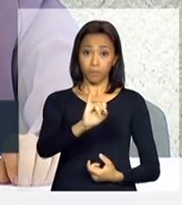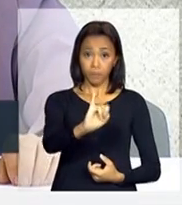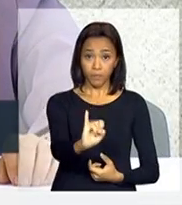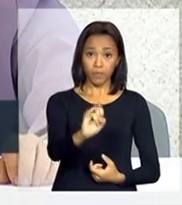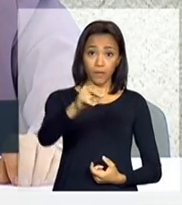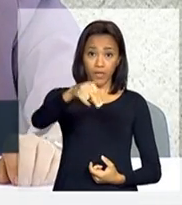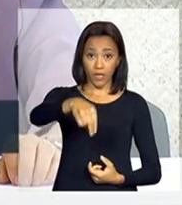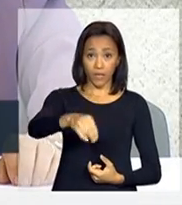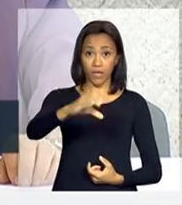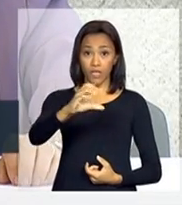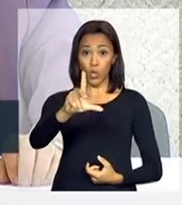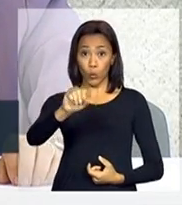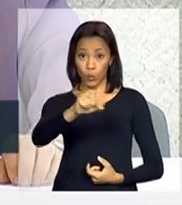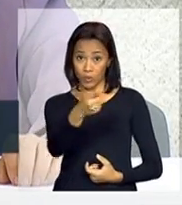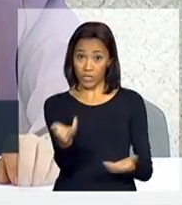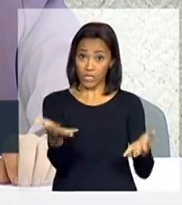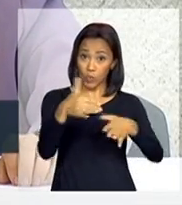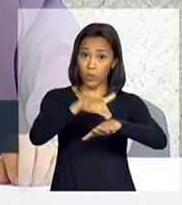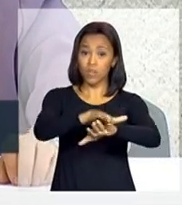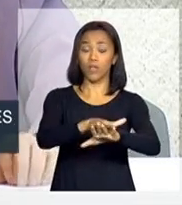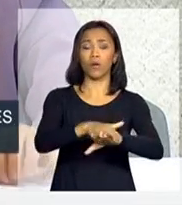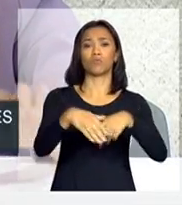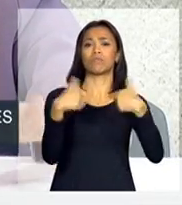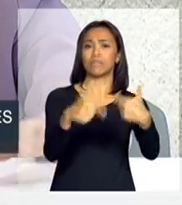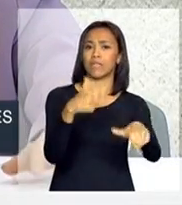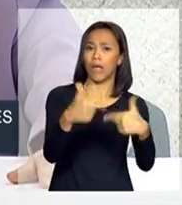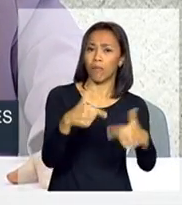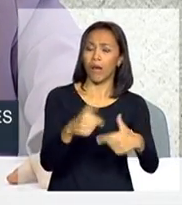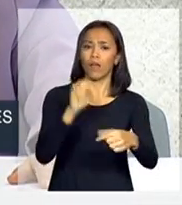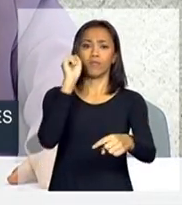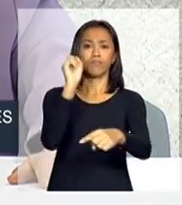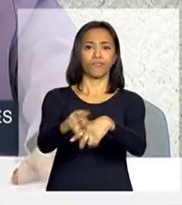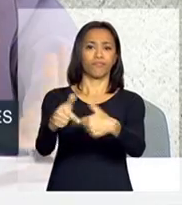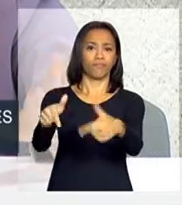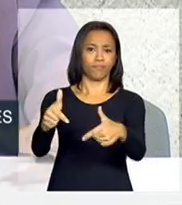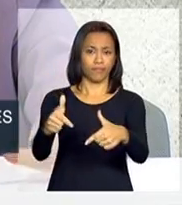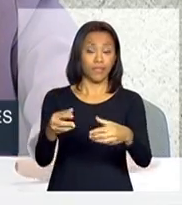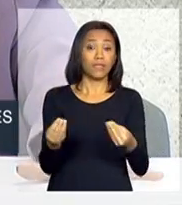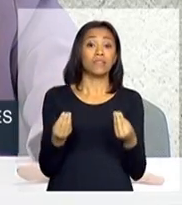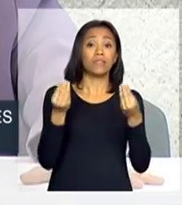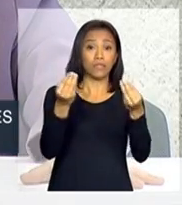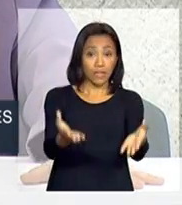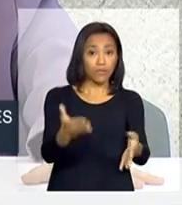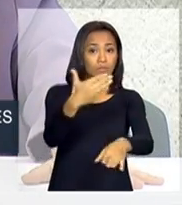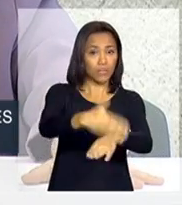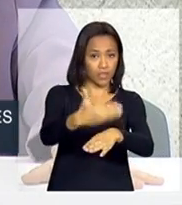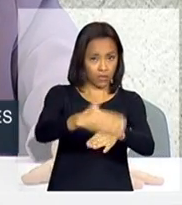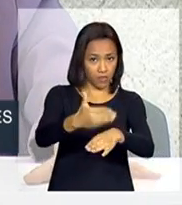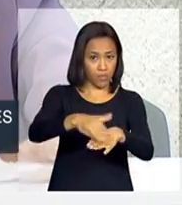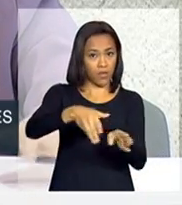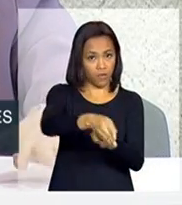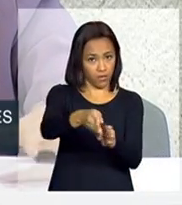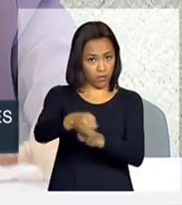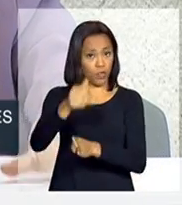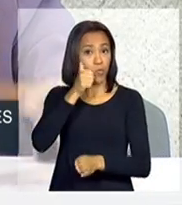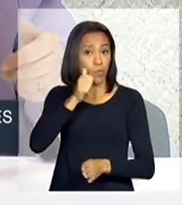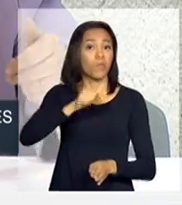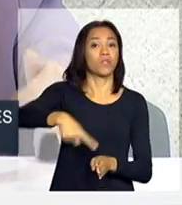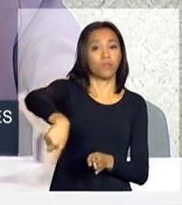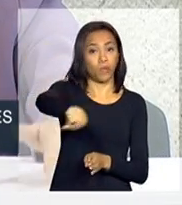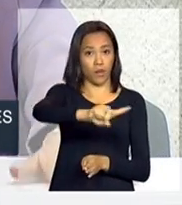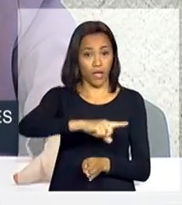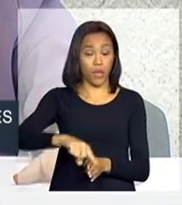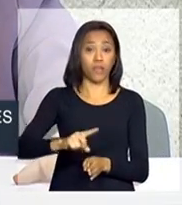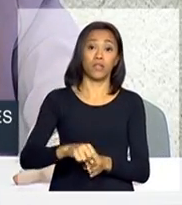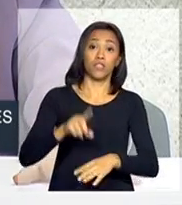mulheres no trabalho, emprego e renda, proporcionando a elas qualificação profissional de curto e médio